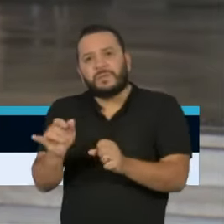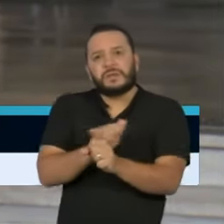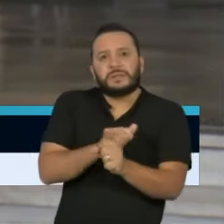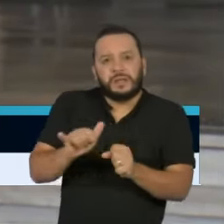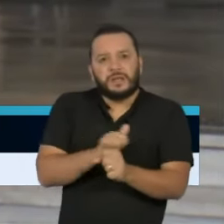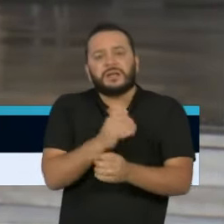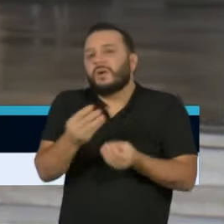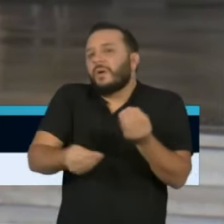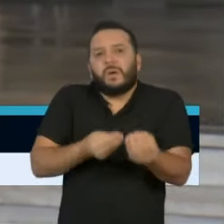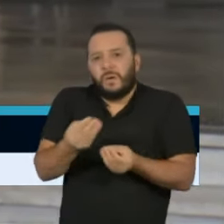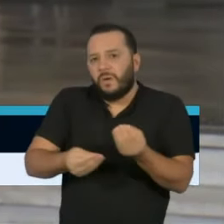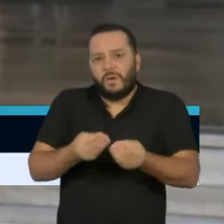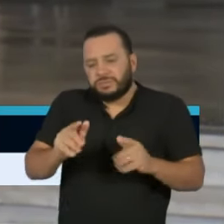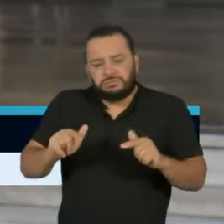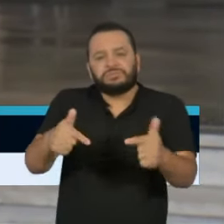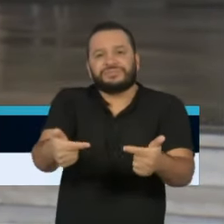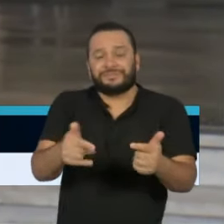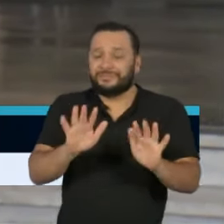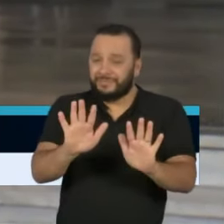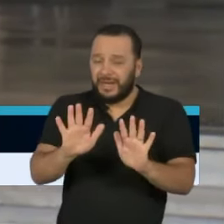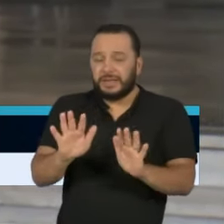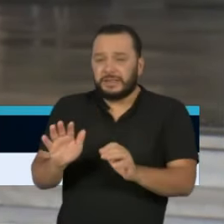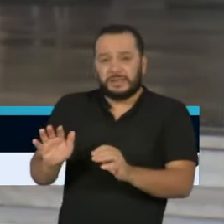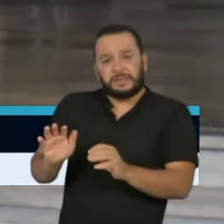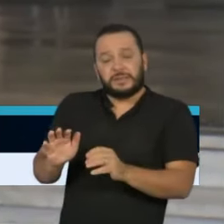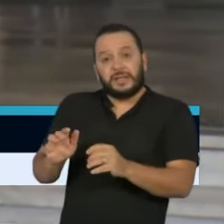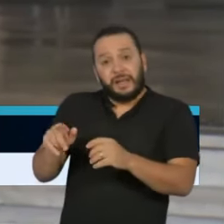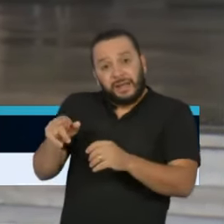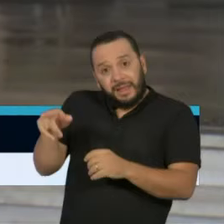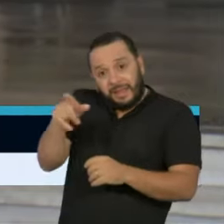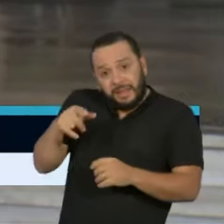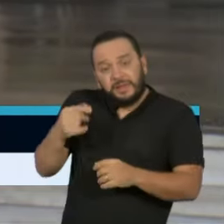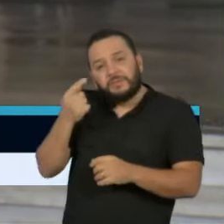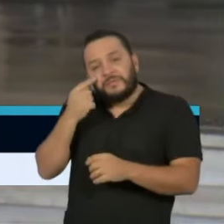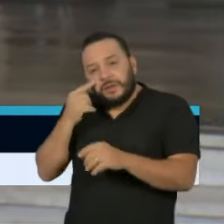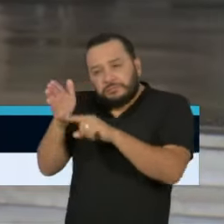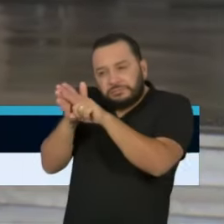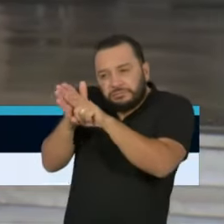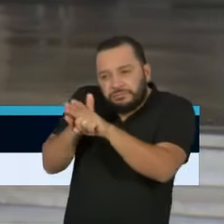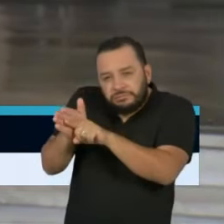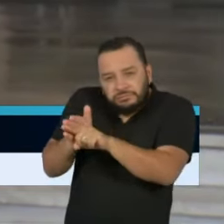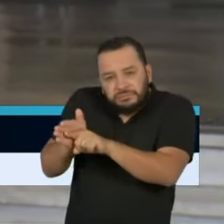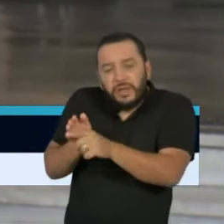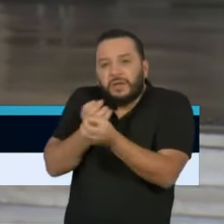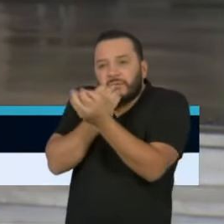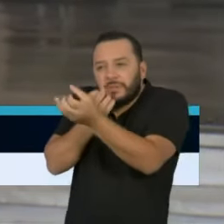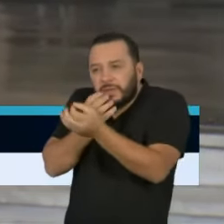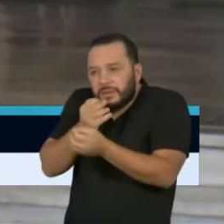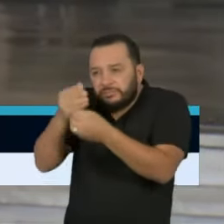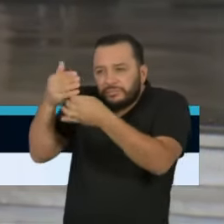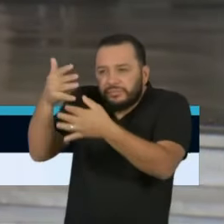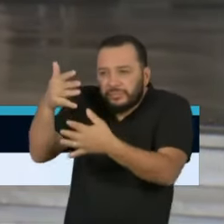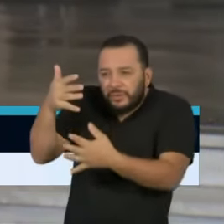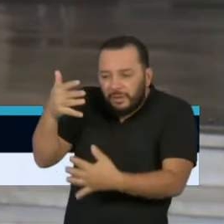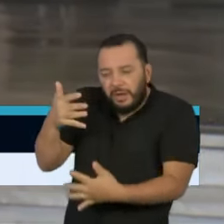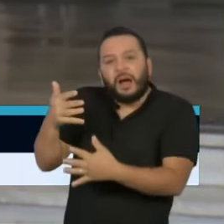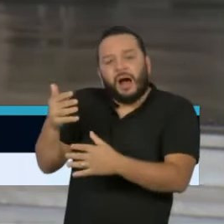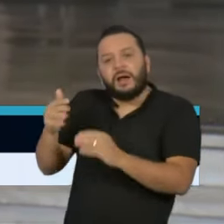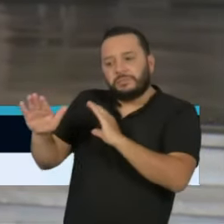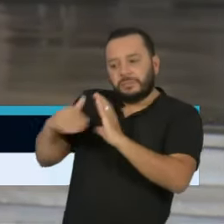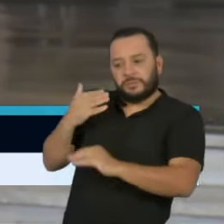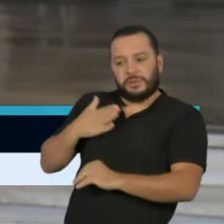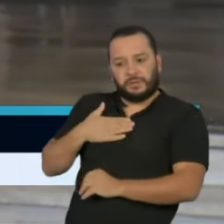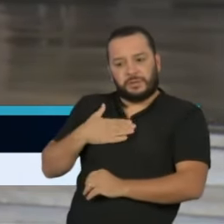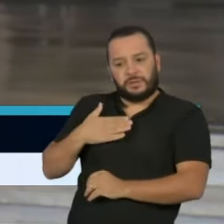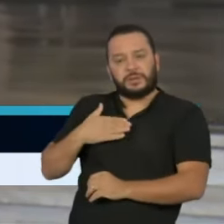tomadas. Mas essas medidas vão ser tomadas a partir dos números que vão chegando e que vão aparecendo todo dia. Até